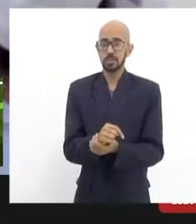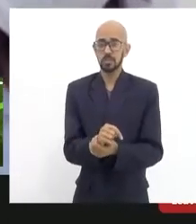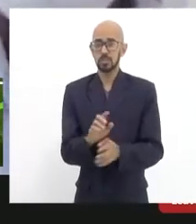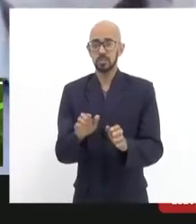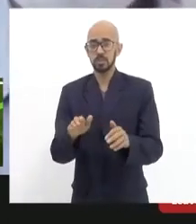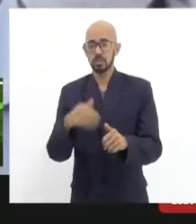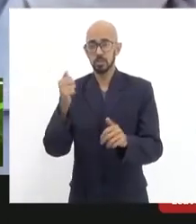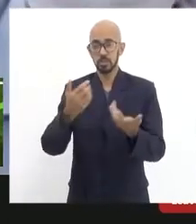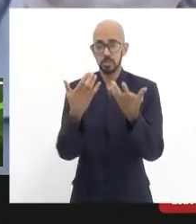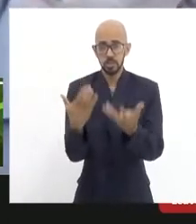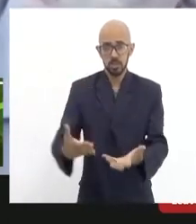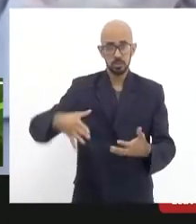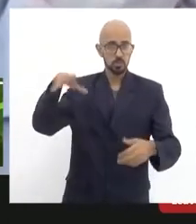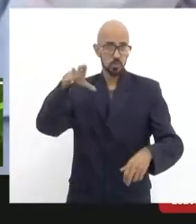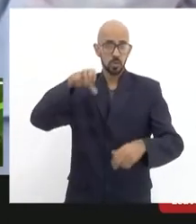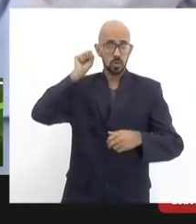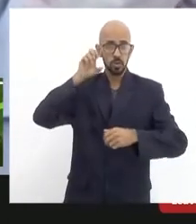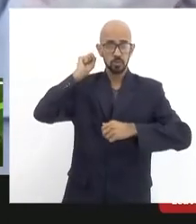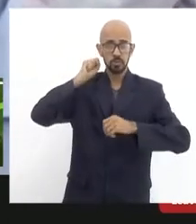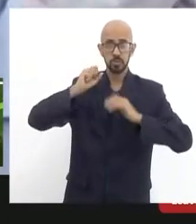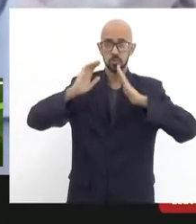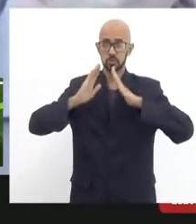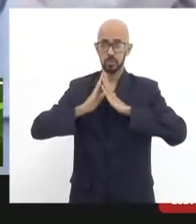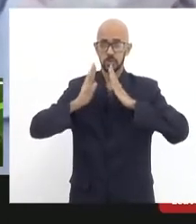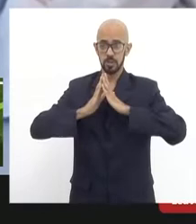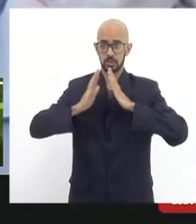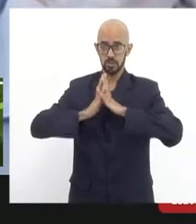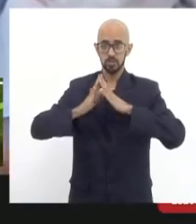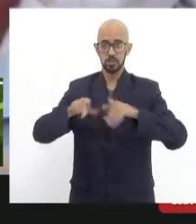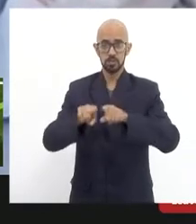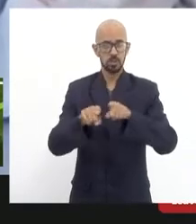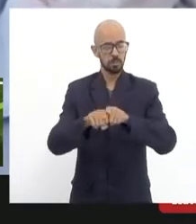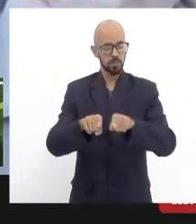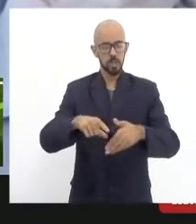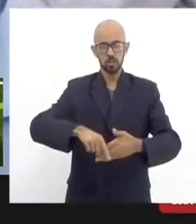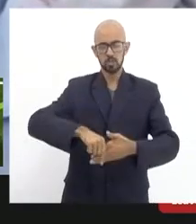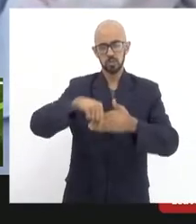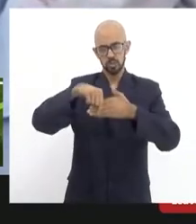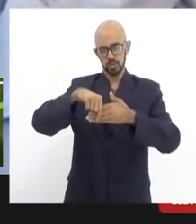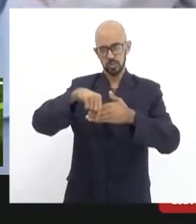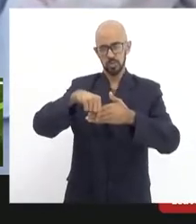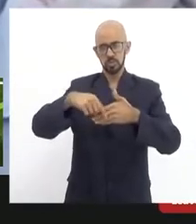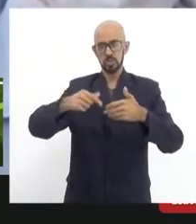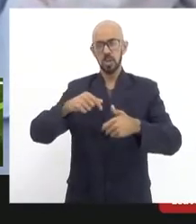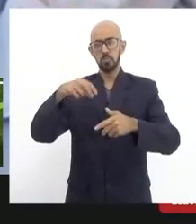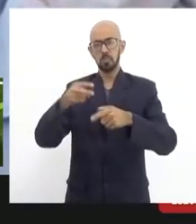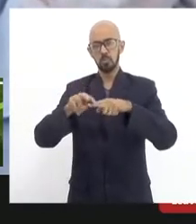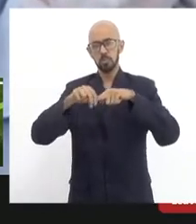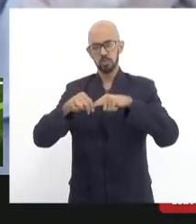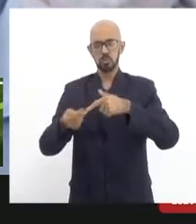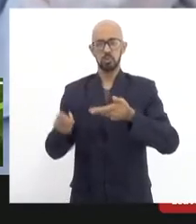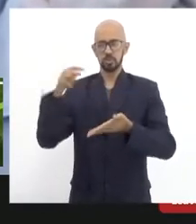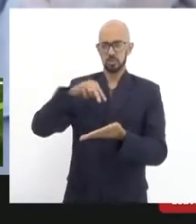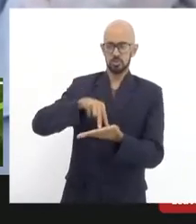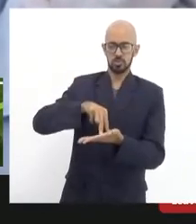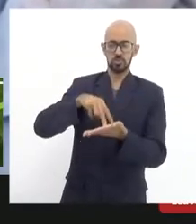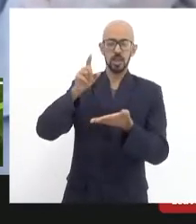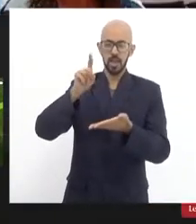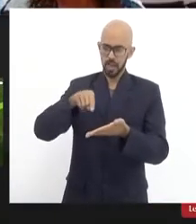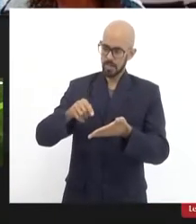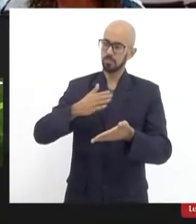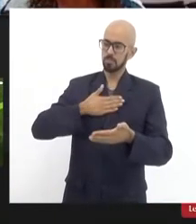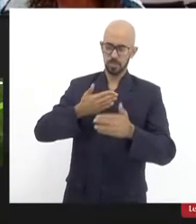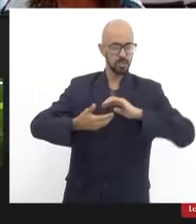ouvir os moradores, queremos ouvir as autoridades e é para isso que nós estamos aqui presentes. Esta é a minha saudação.